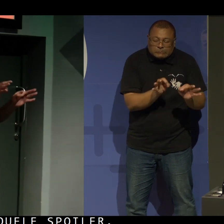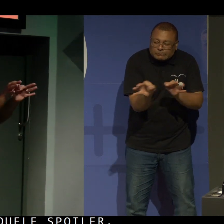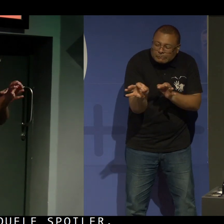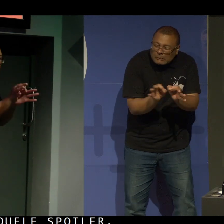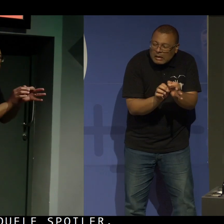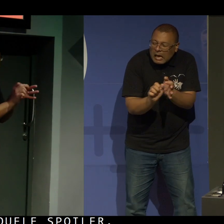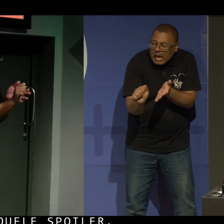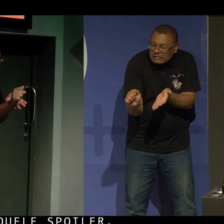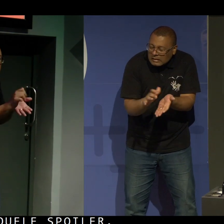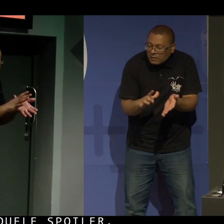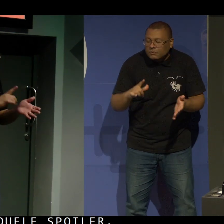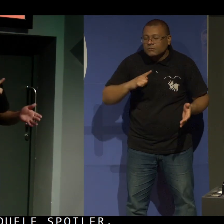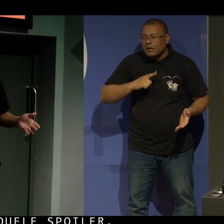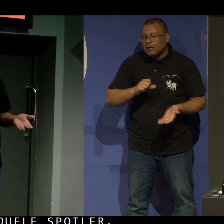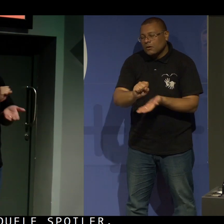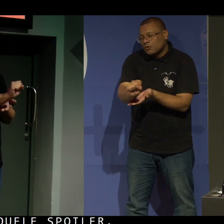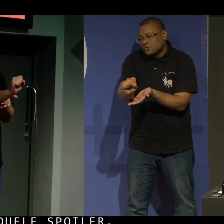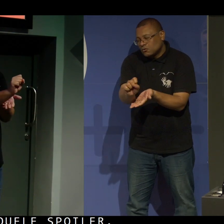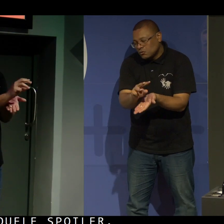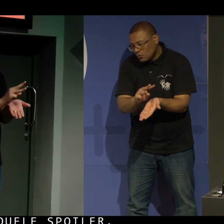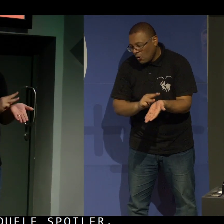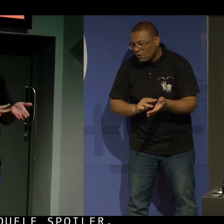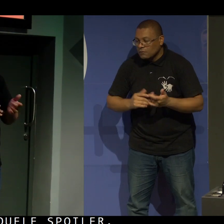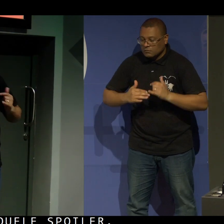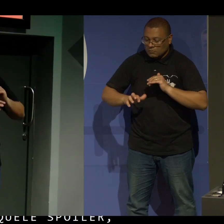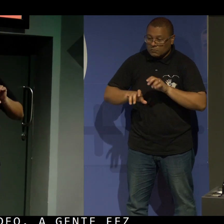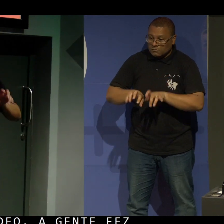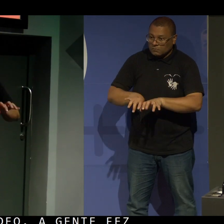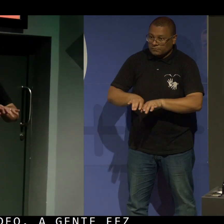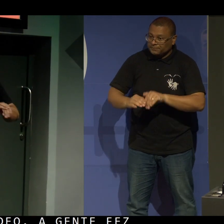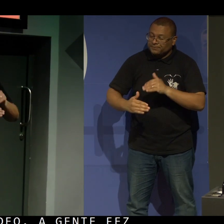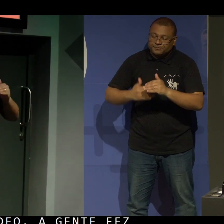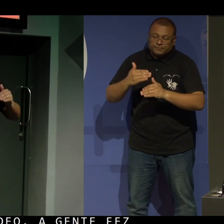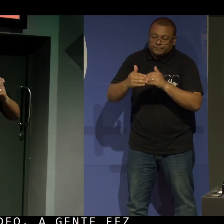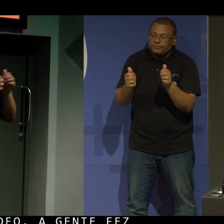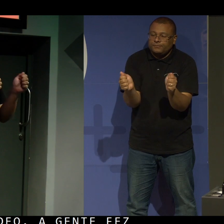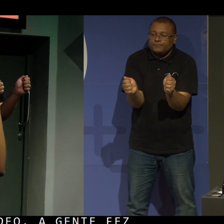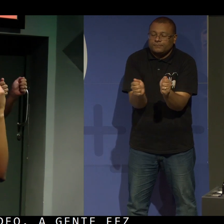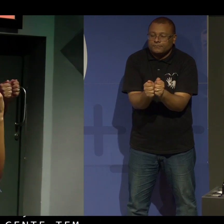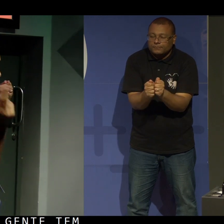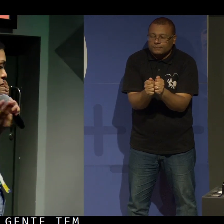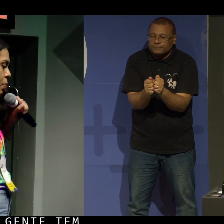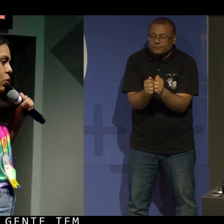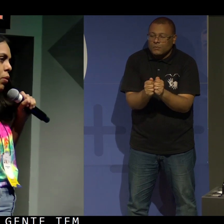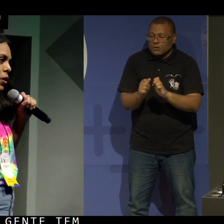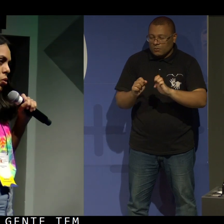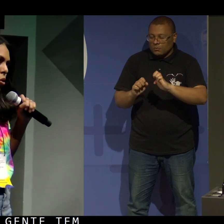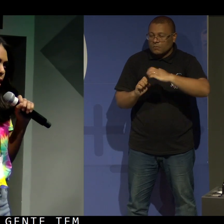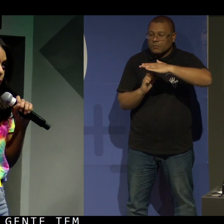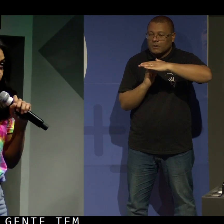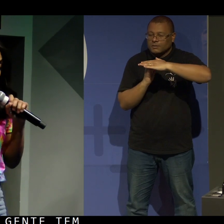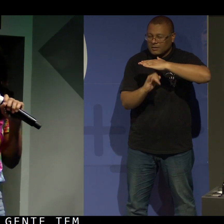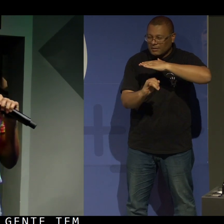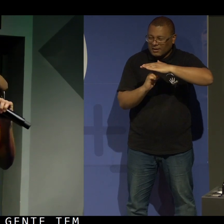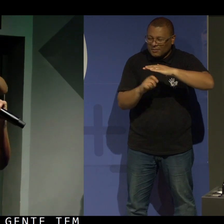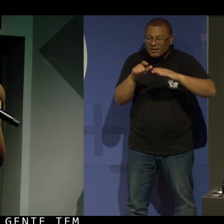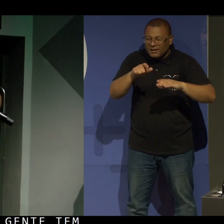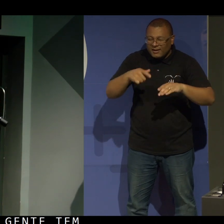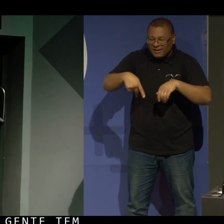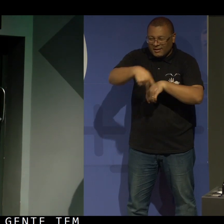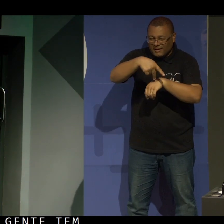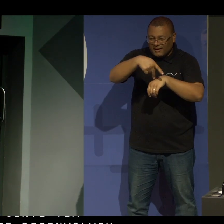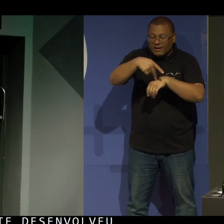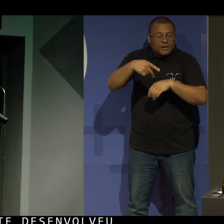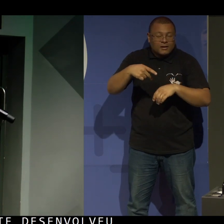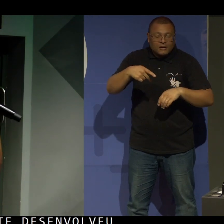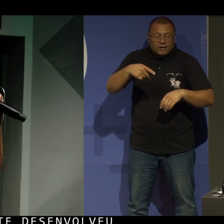Então, a gente tem software, a gente desenvolveu junto com uma startup do Amazonas, na verdade, é uma universidade,